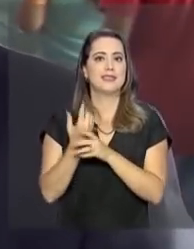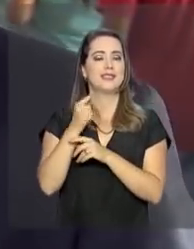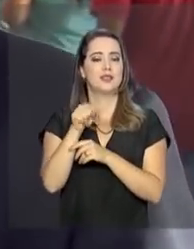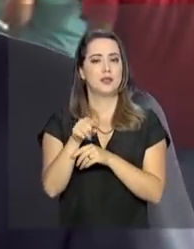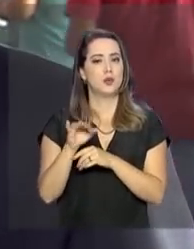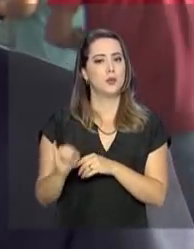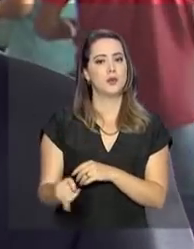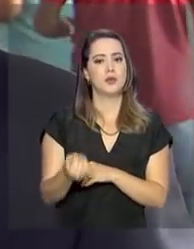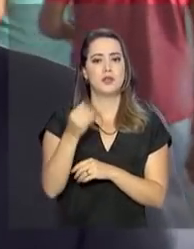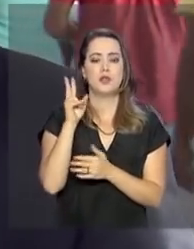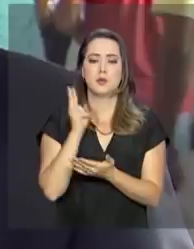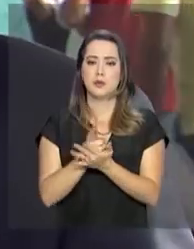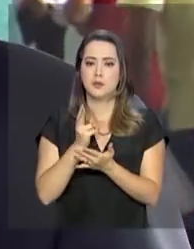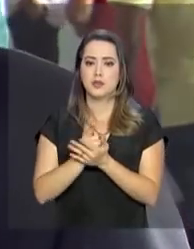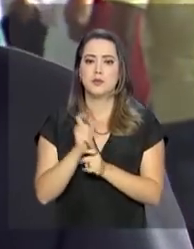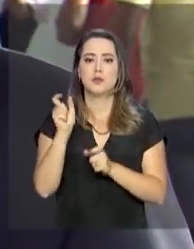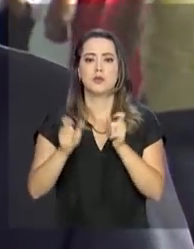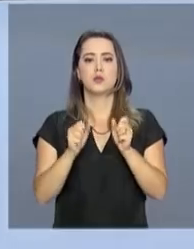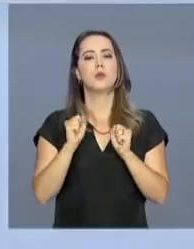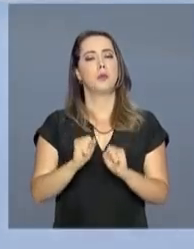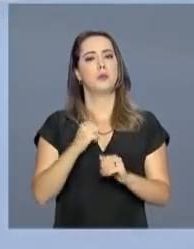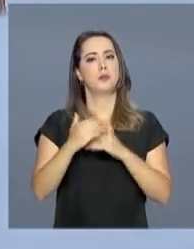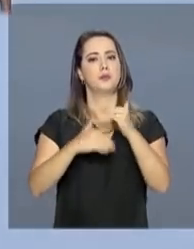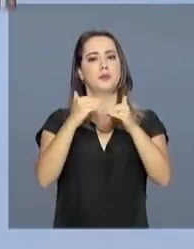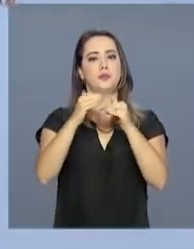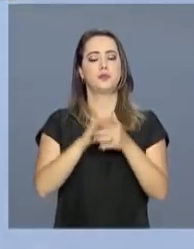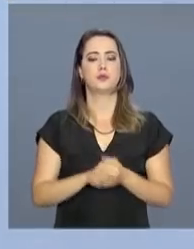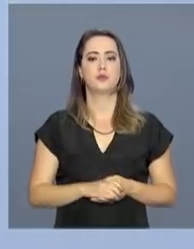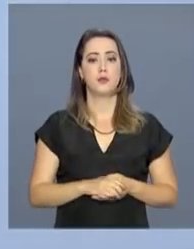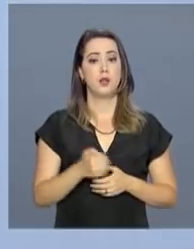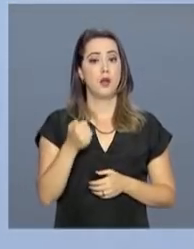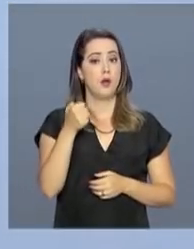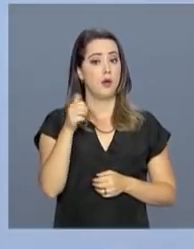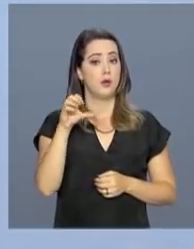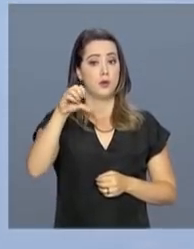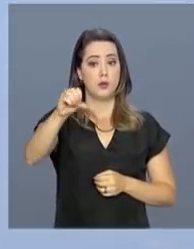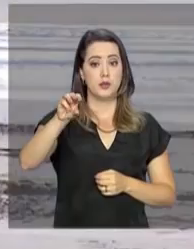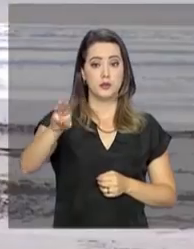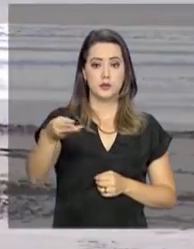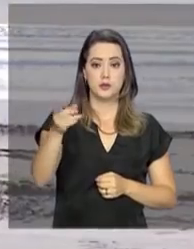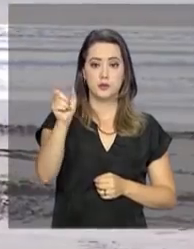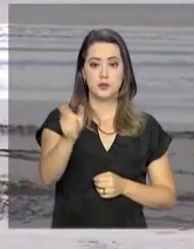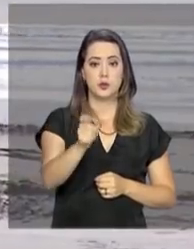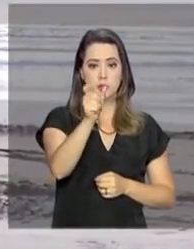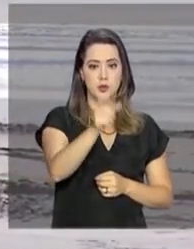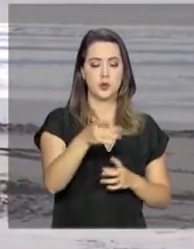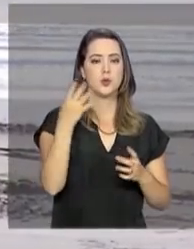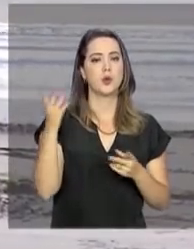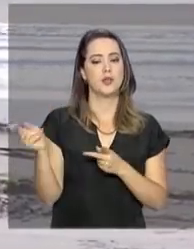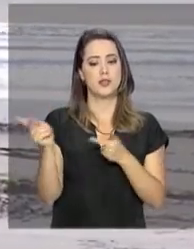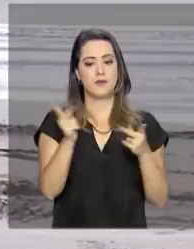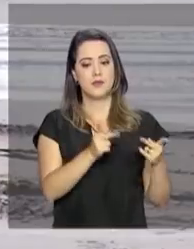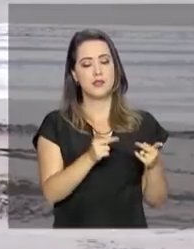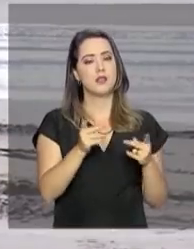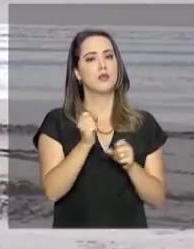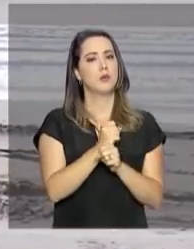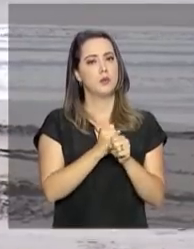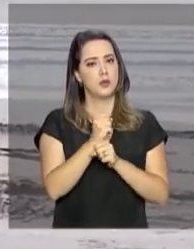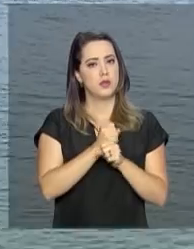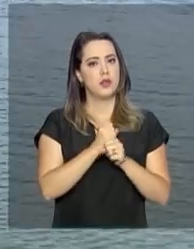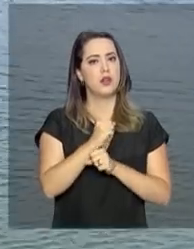para que essas mesmas pessoas possam crescer. Com quase 9 milhões de visitantes por ano nos parques brasileiros,